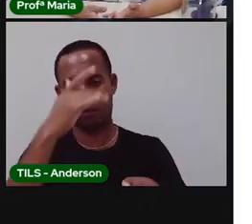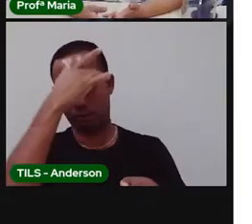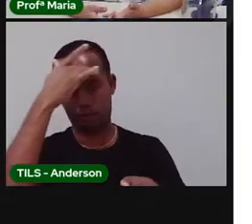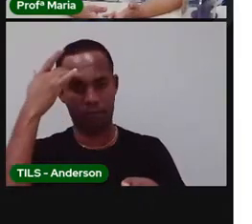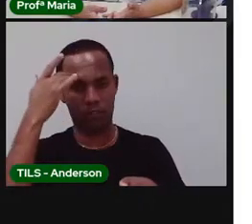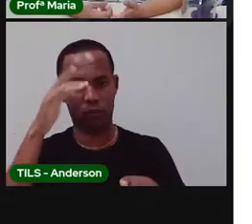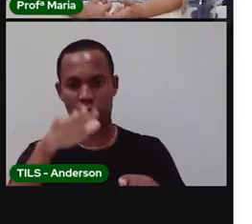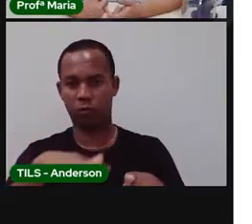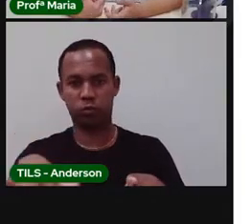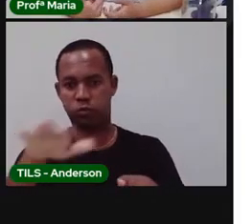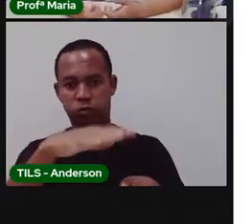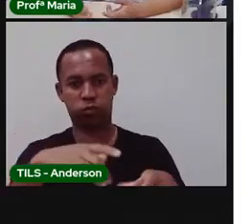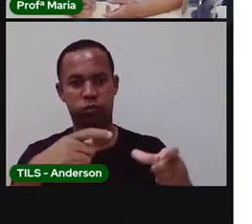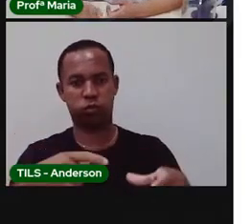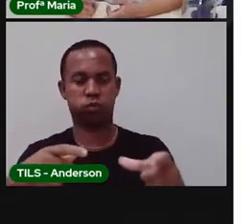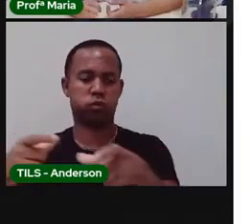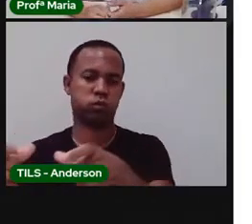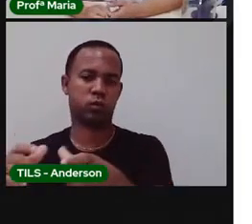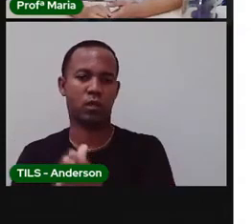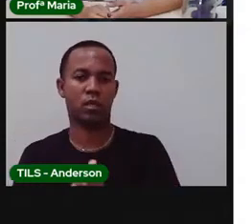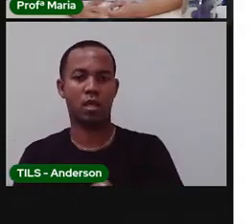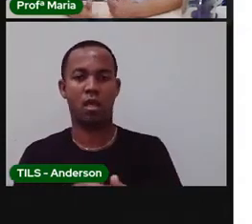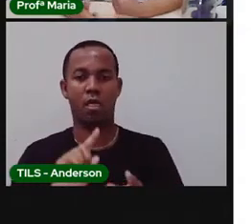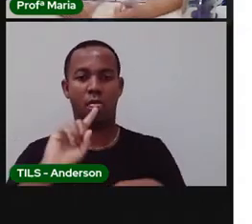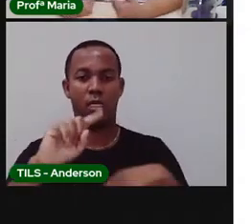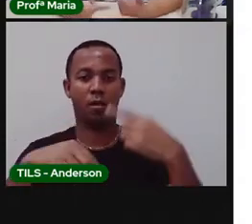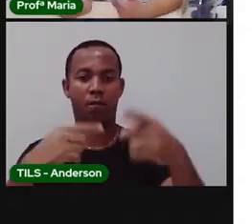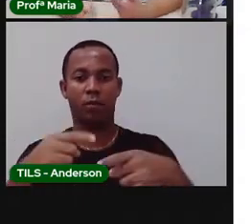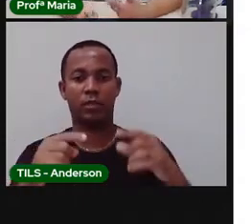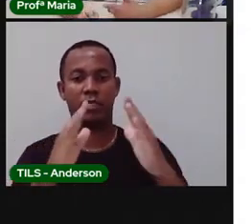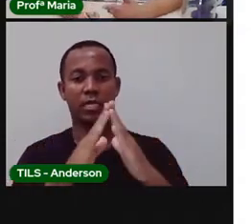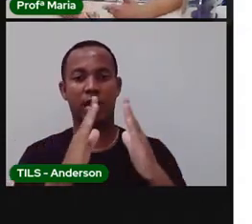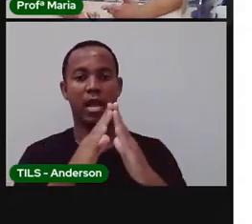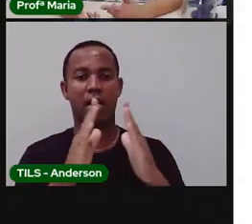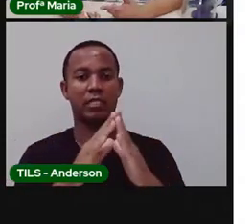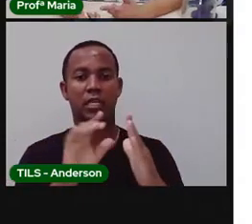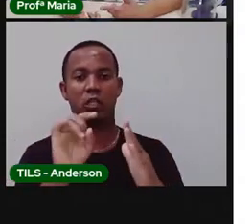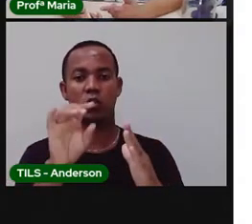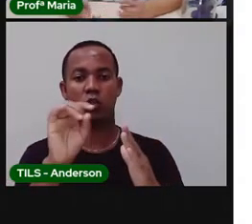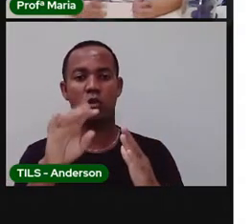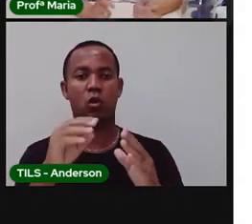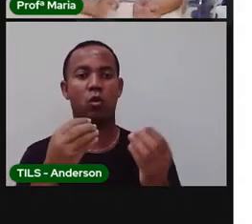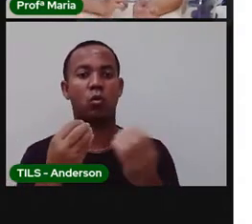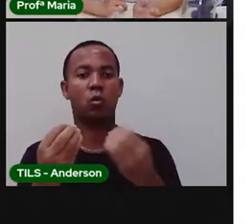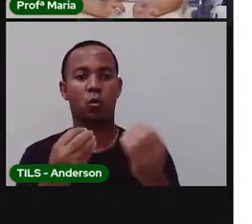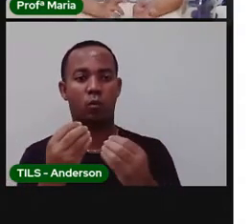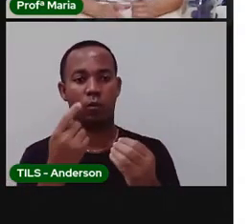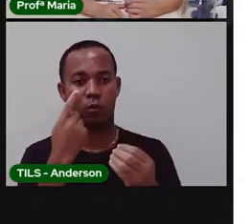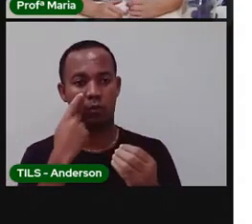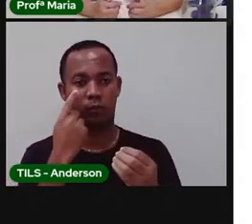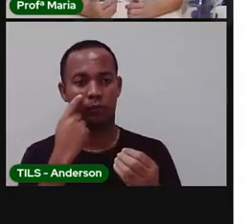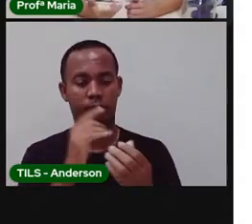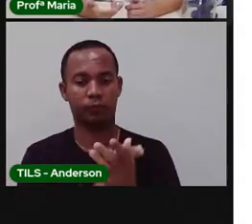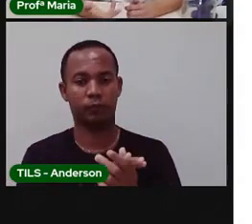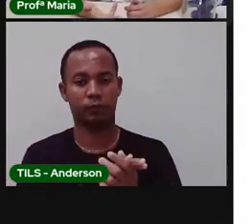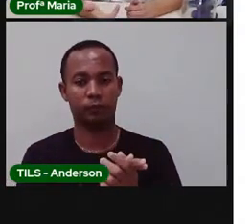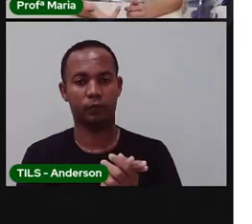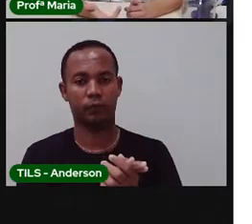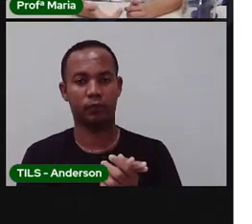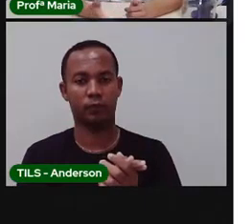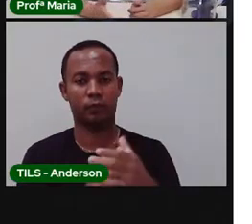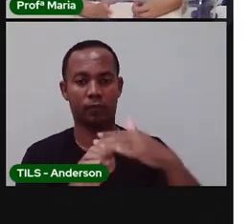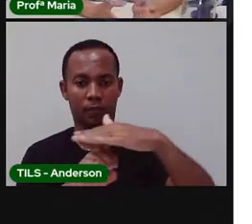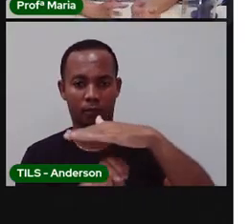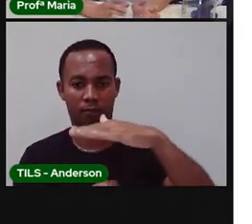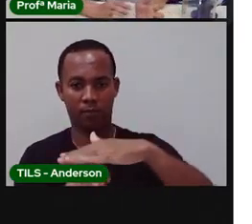população. Então, ela só pode chegar na sua casa depois de passar por todo esse processo. A Embasa, né? Que é a empresa baiana de